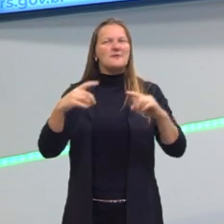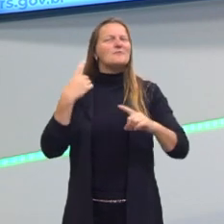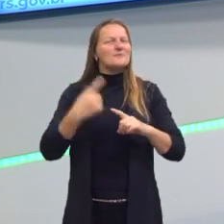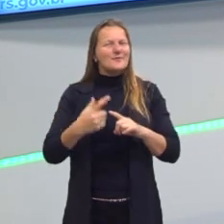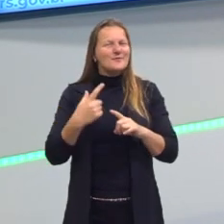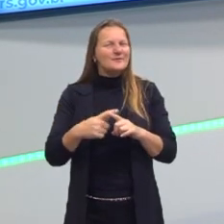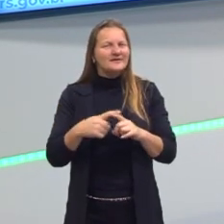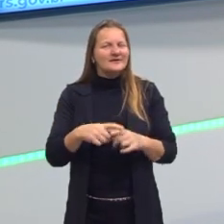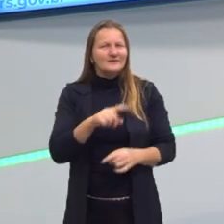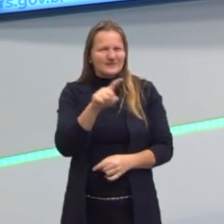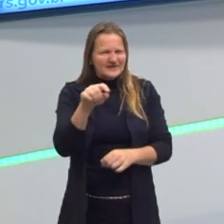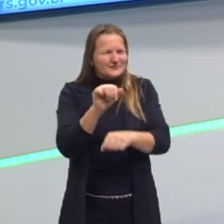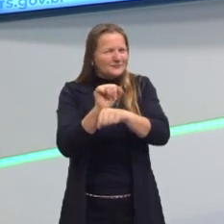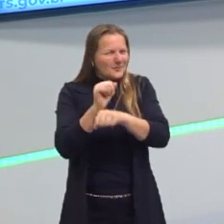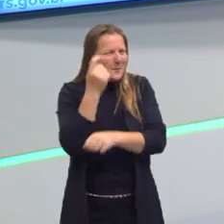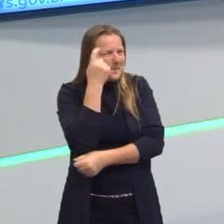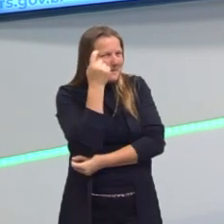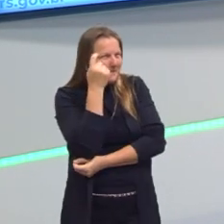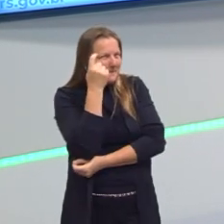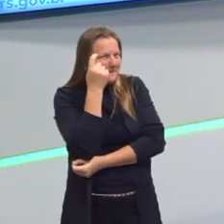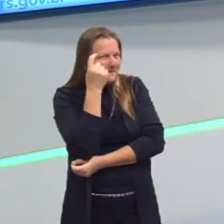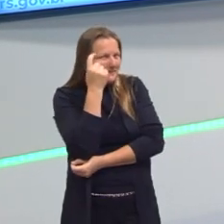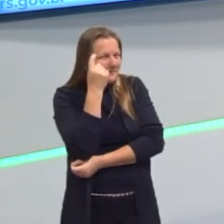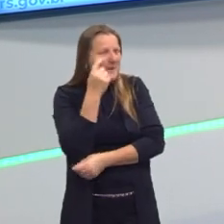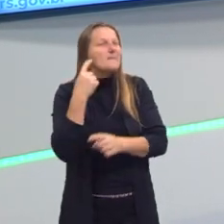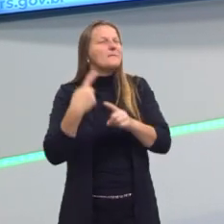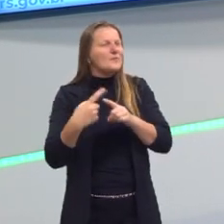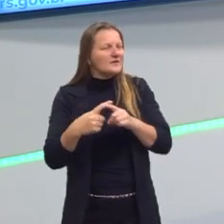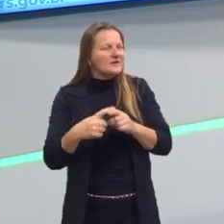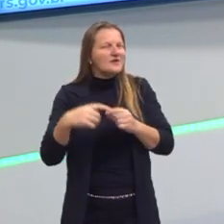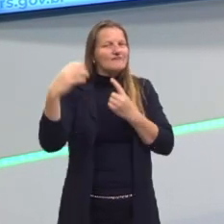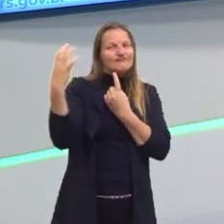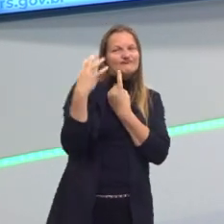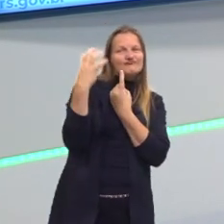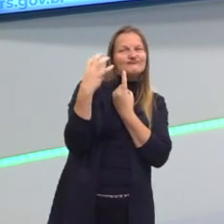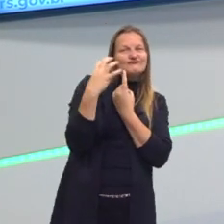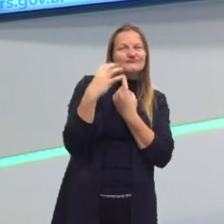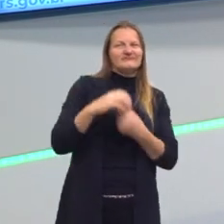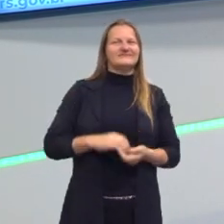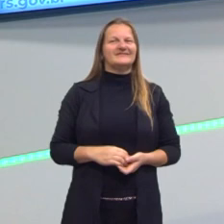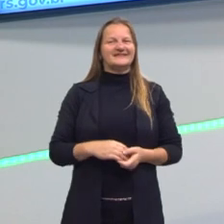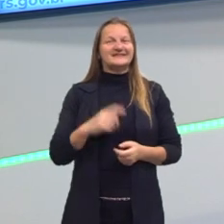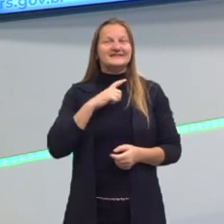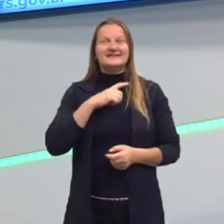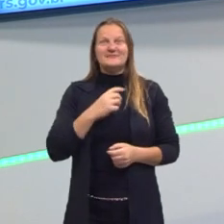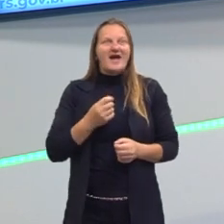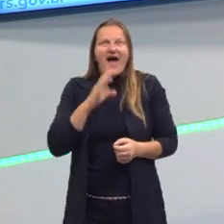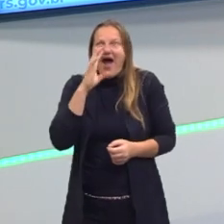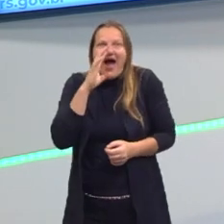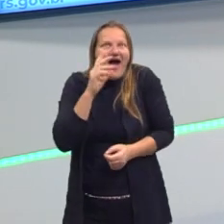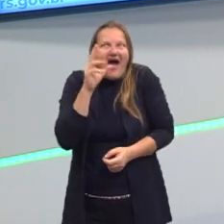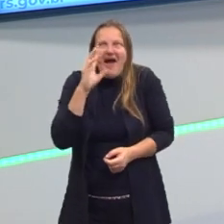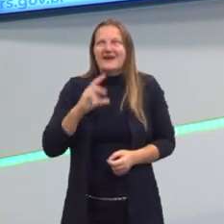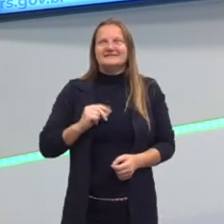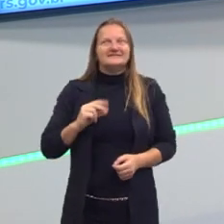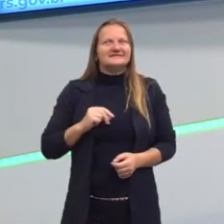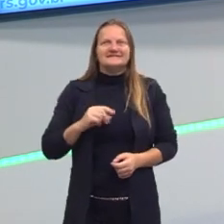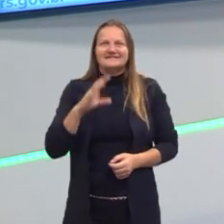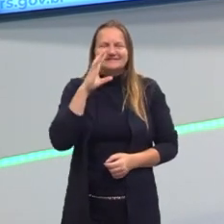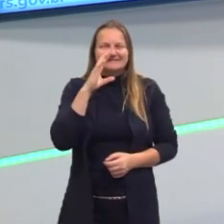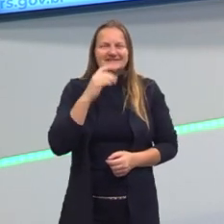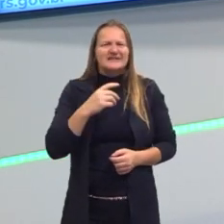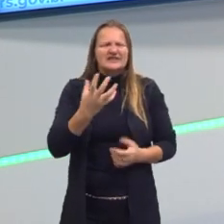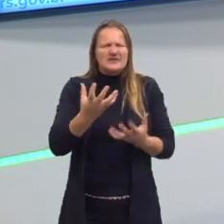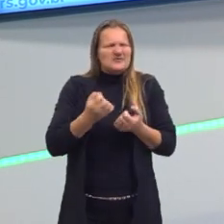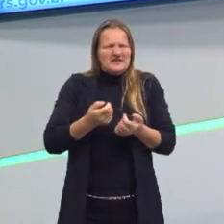né? Vocês já pararam para pensar nisso? Por que a gente se deixa, às vezes, levar por alguma coisa que a gente nem queria